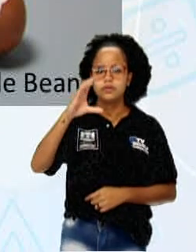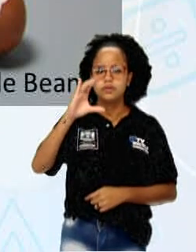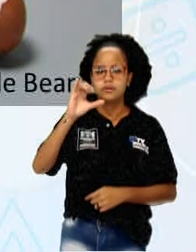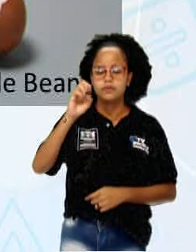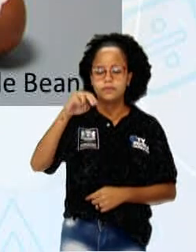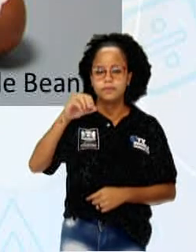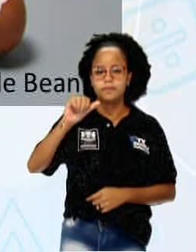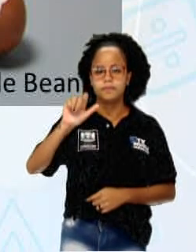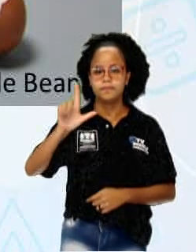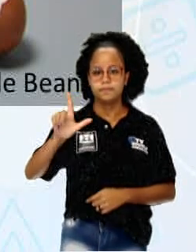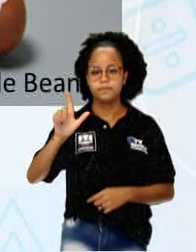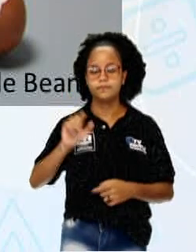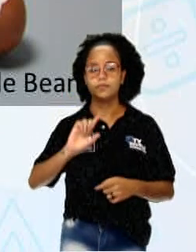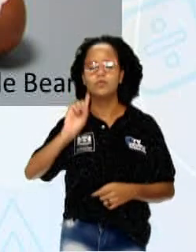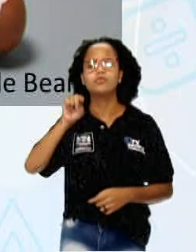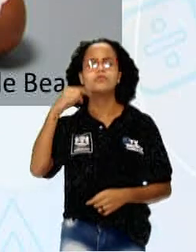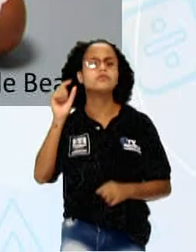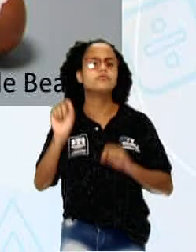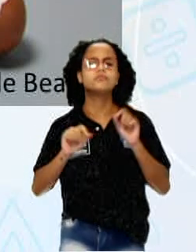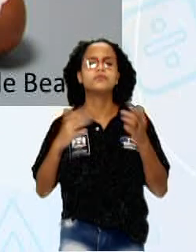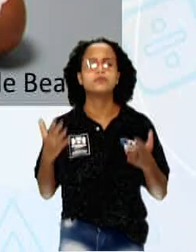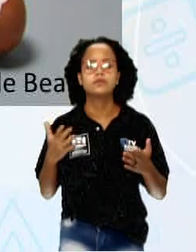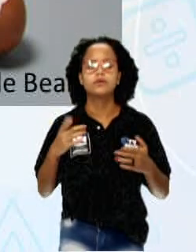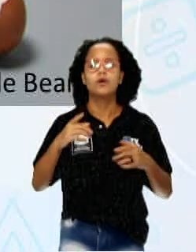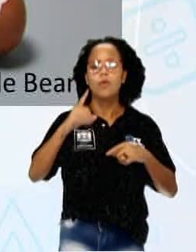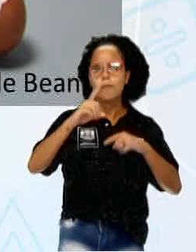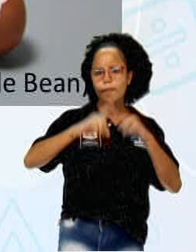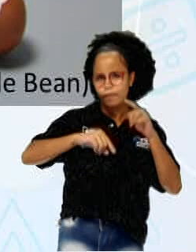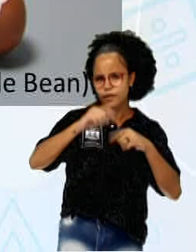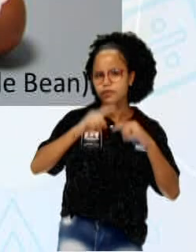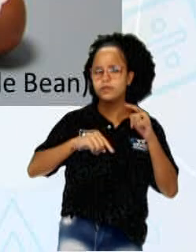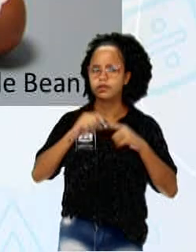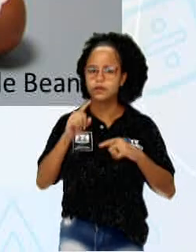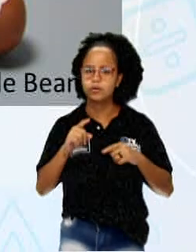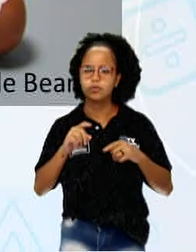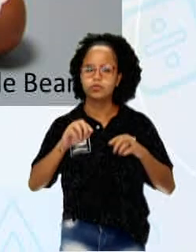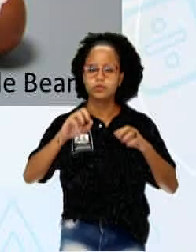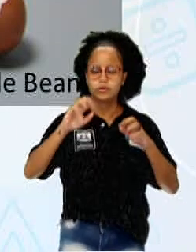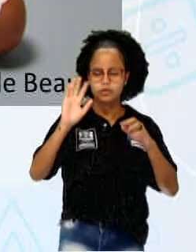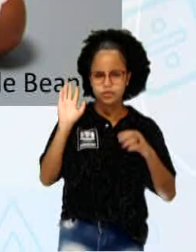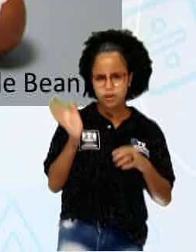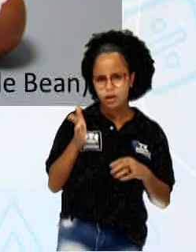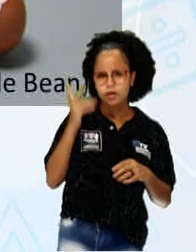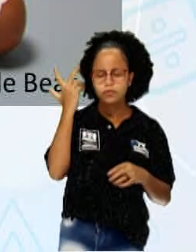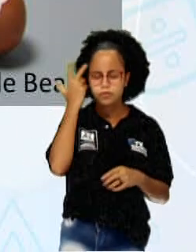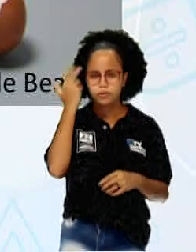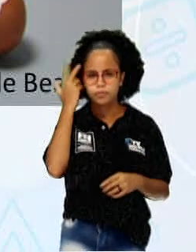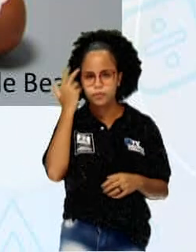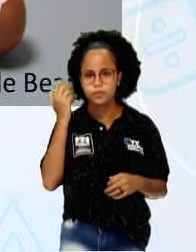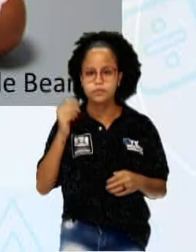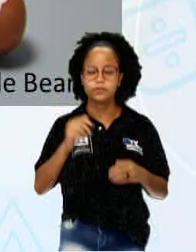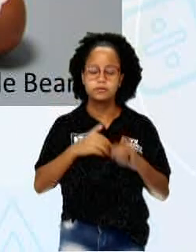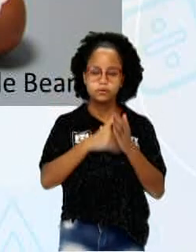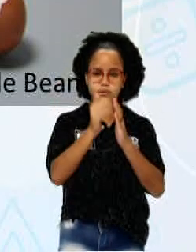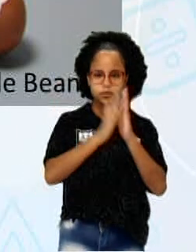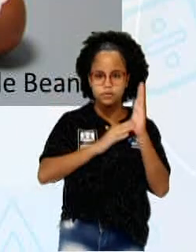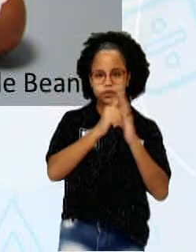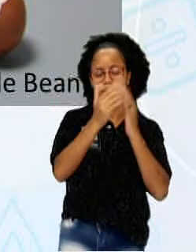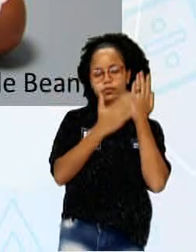convencional, né? Que a gente já viu. São esses materiais comuns. Tinta, madeira, papel,